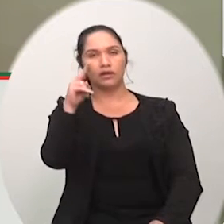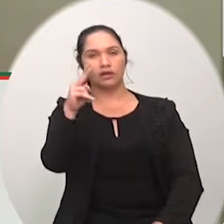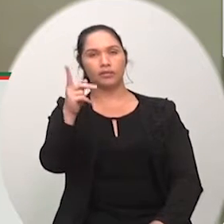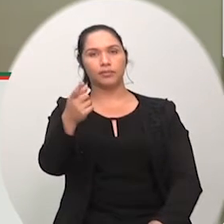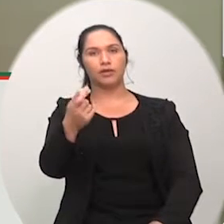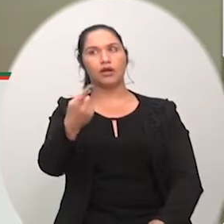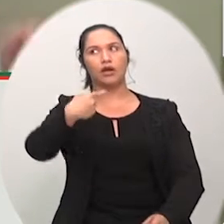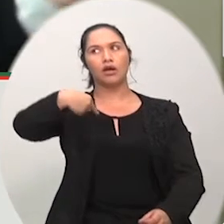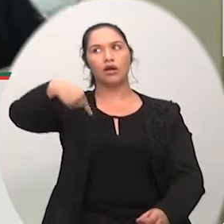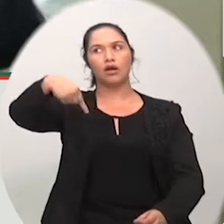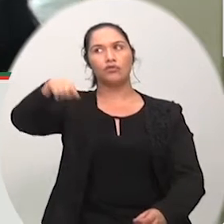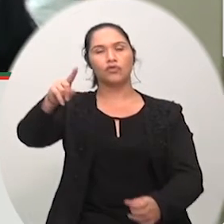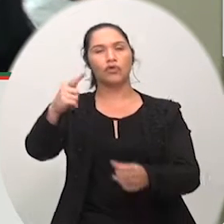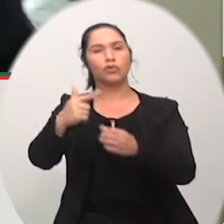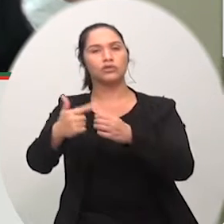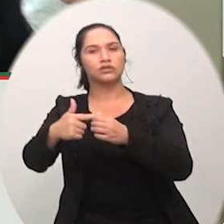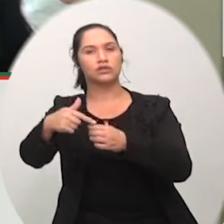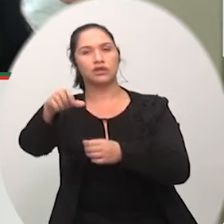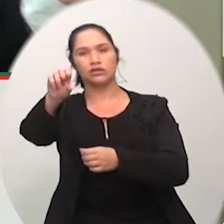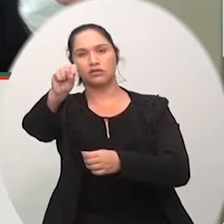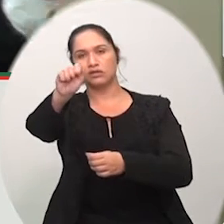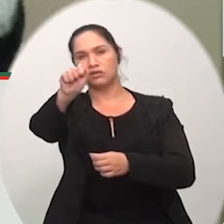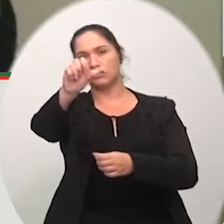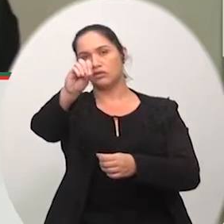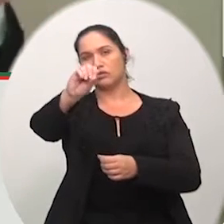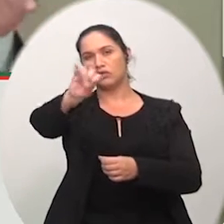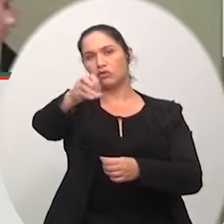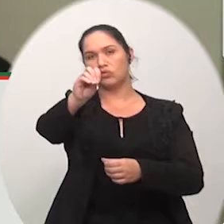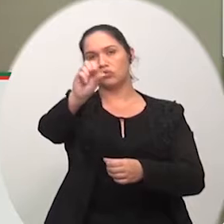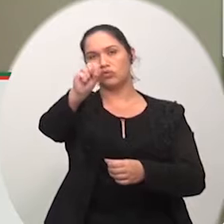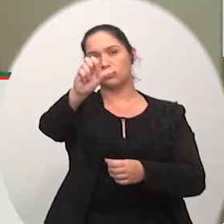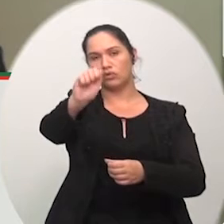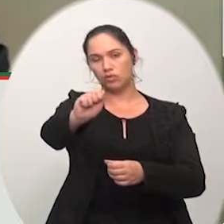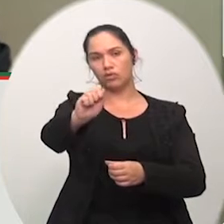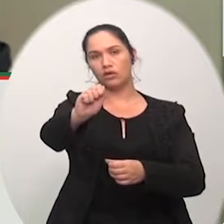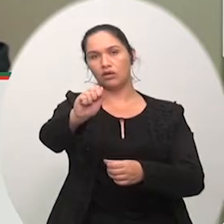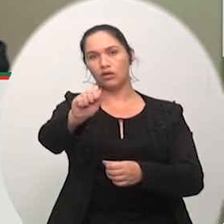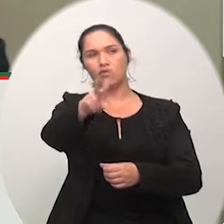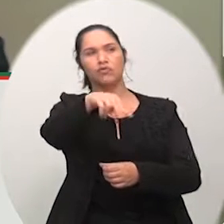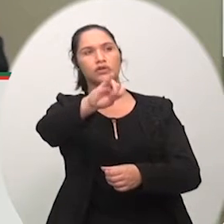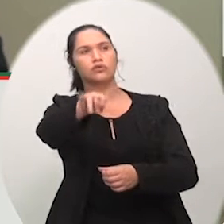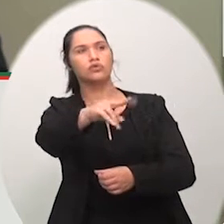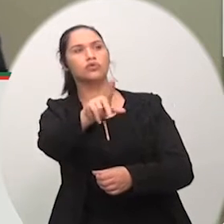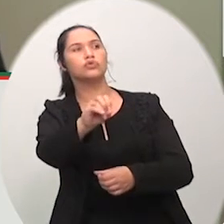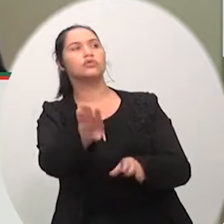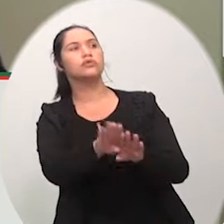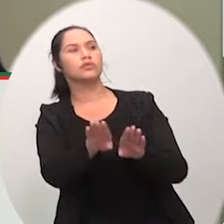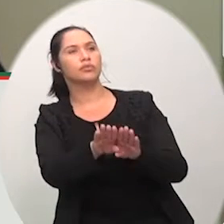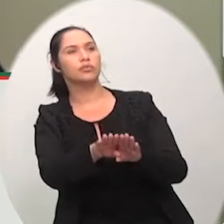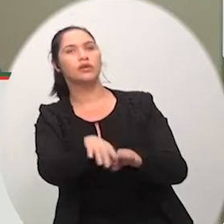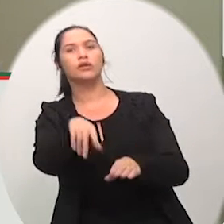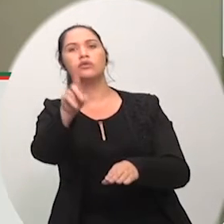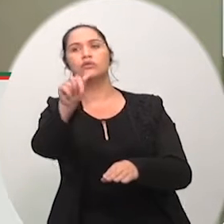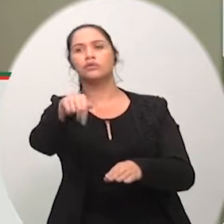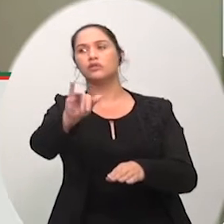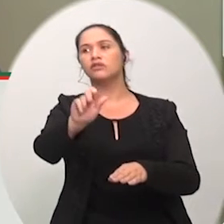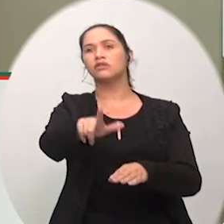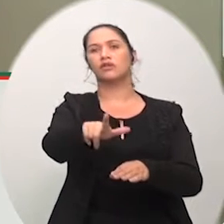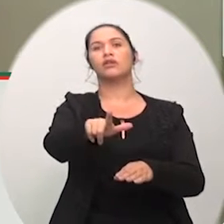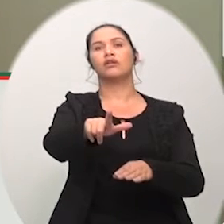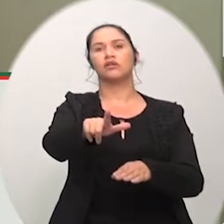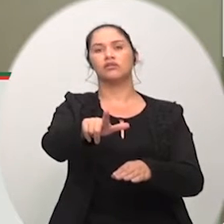importantíssima naquele dia o vereador Júlio também foi eu acho né teve mais vereadores que foram Daniel Freitas né hoje